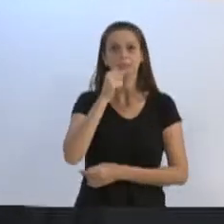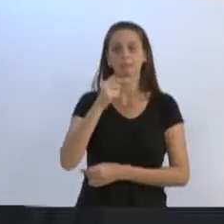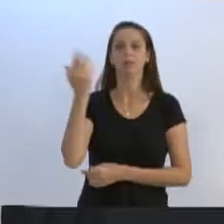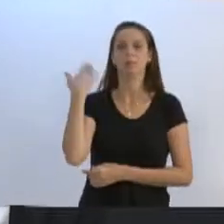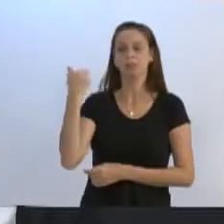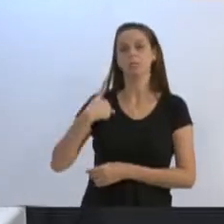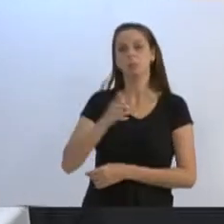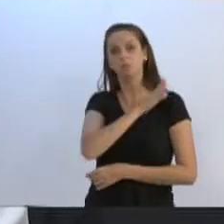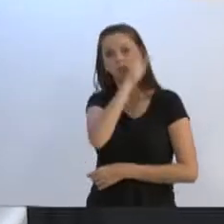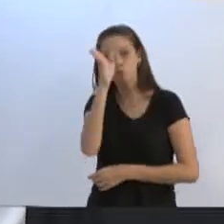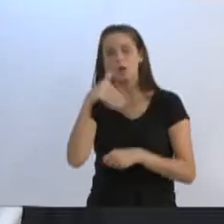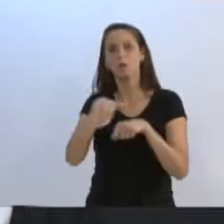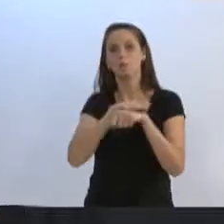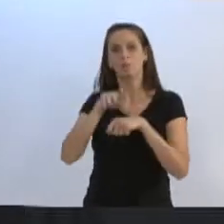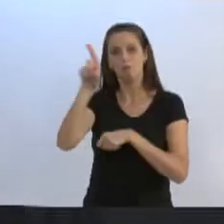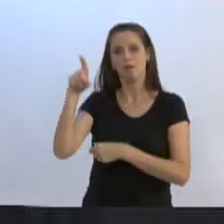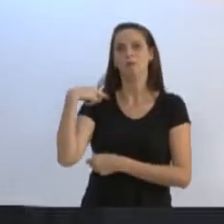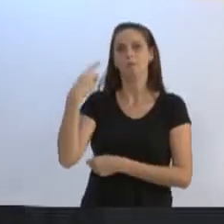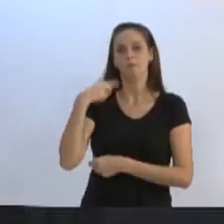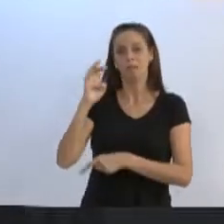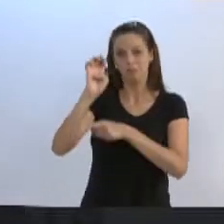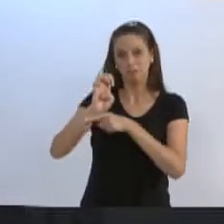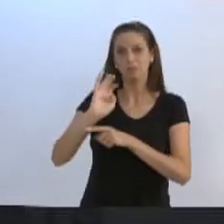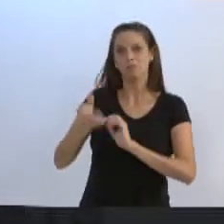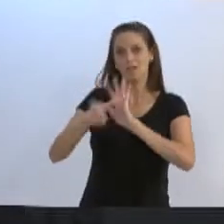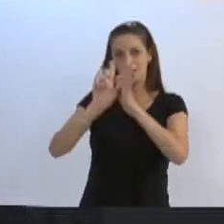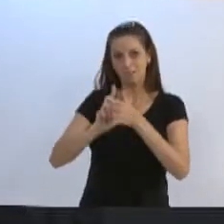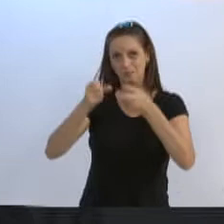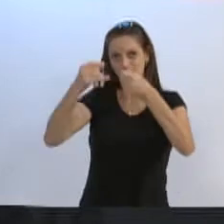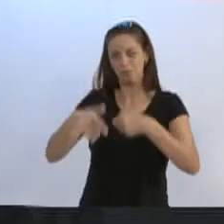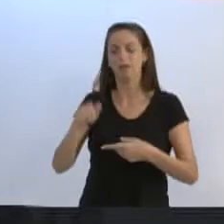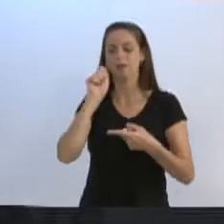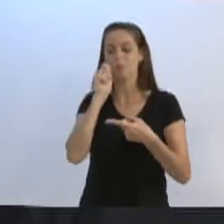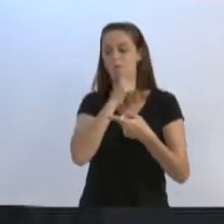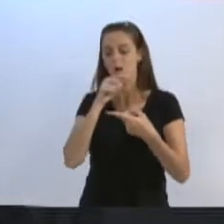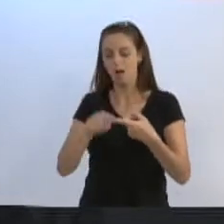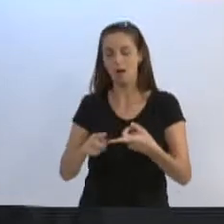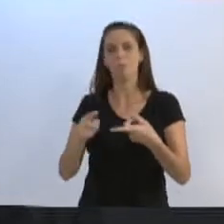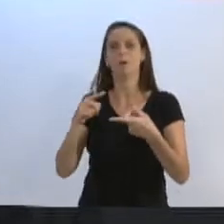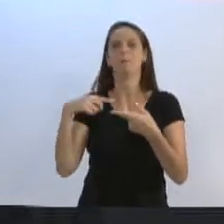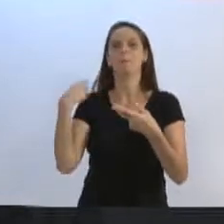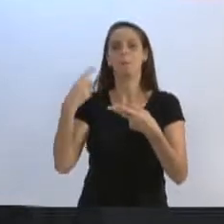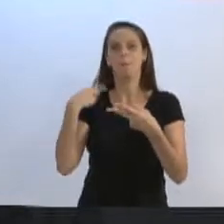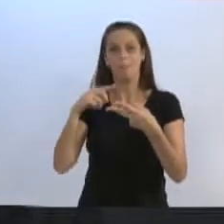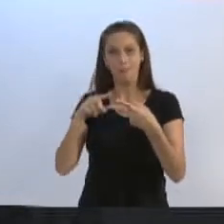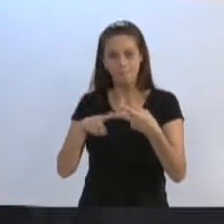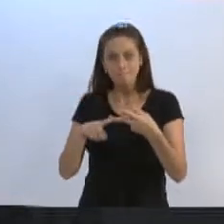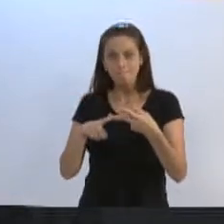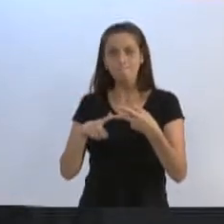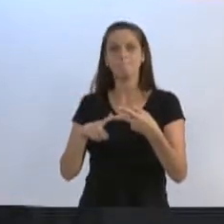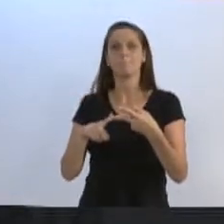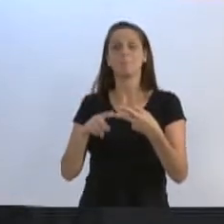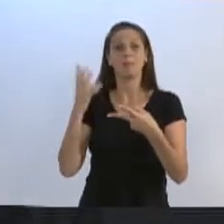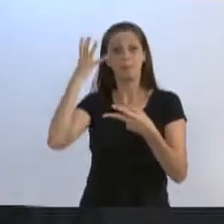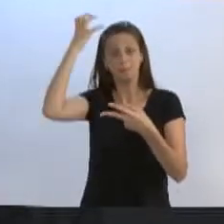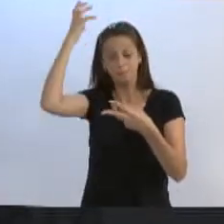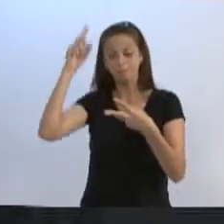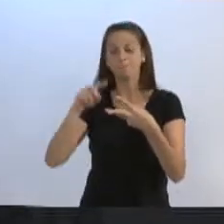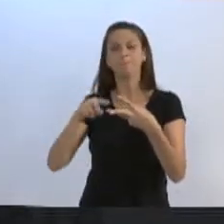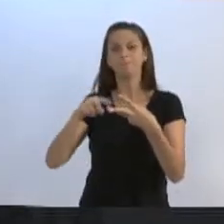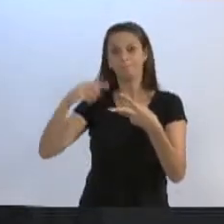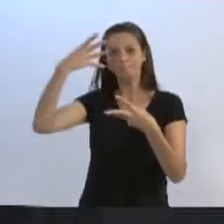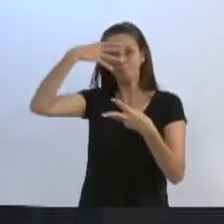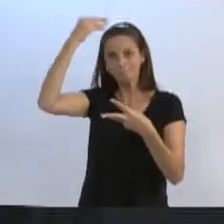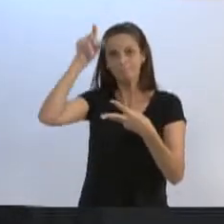movimento com os deputados estaduais, como aqui repetindo, o Ricardo Alba, o deputado estadual Ricardo Alba, o deputado estadual Ivanates, o deputado estadual